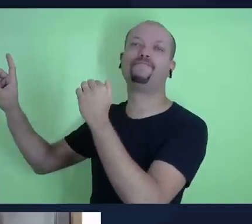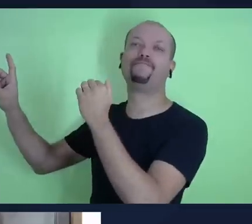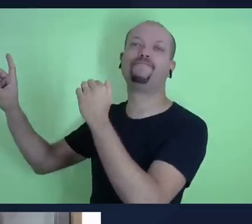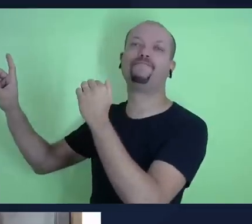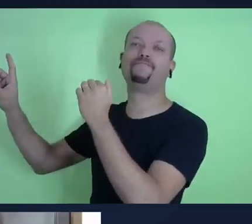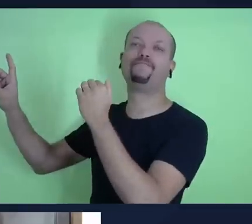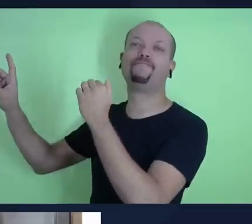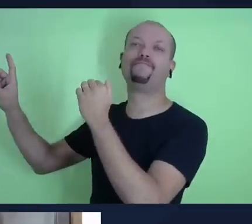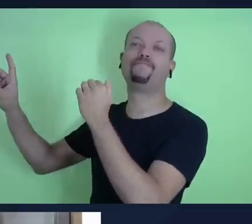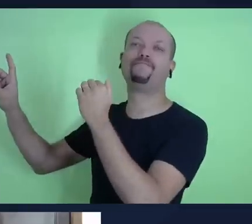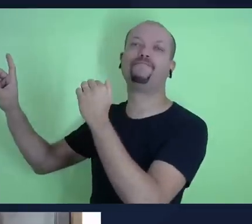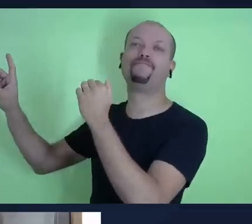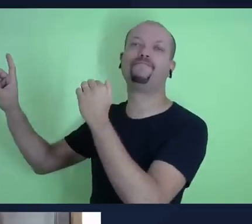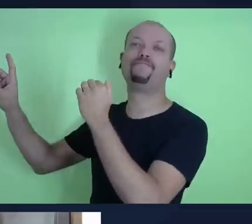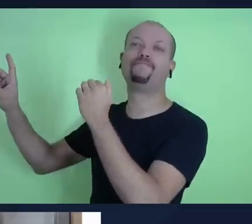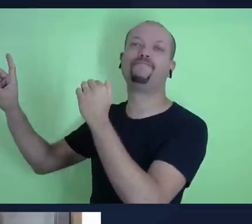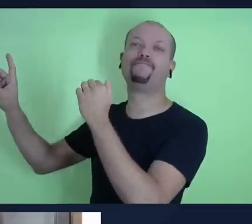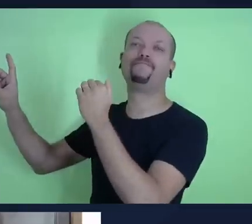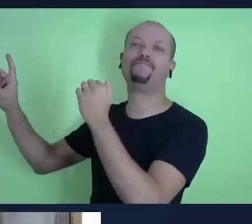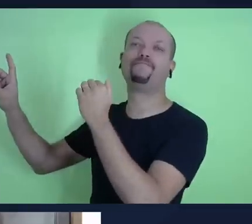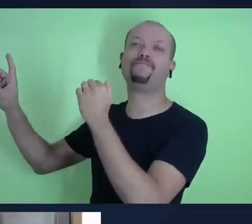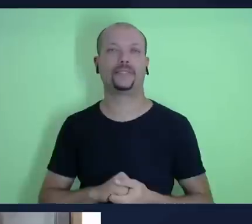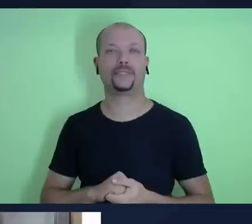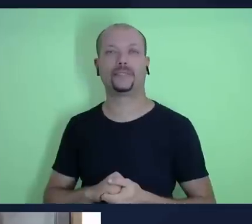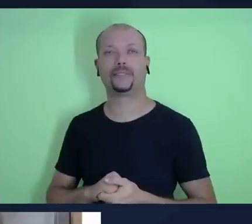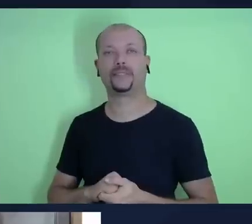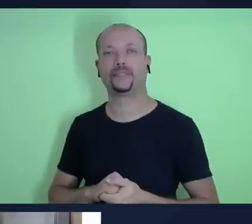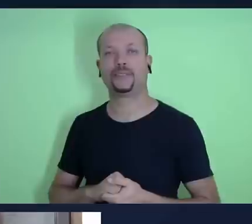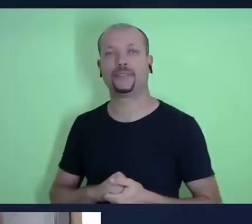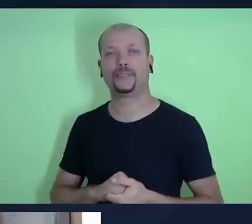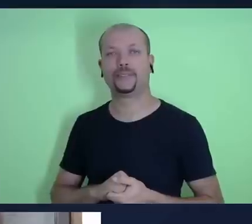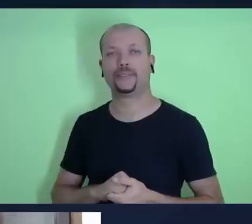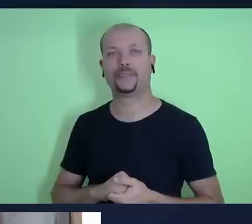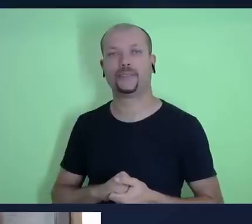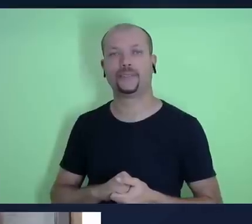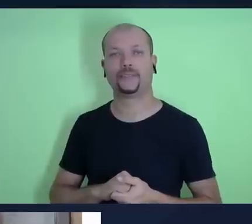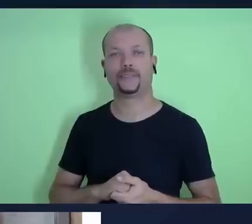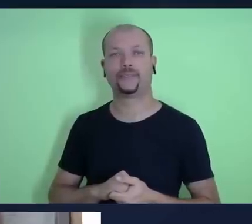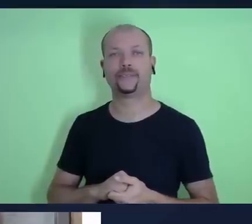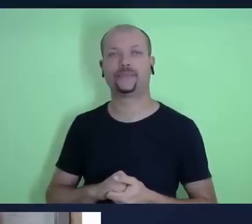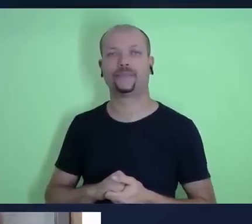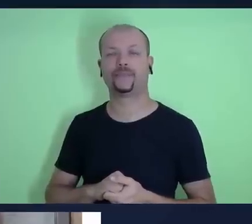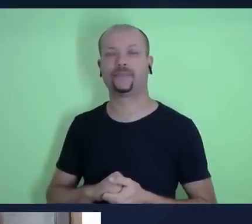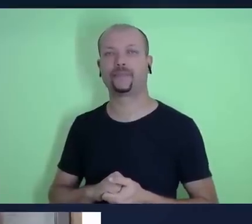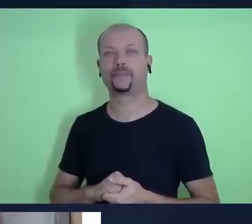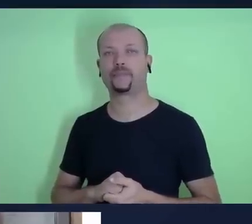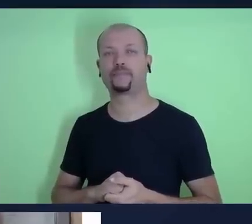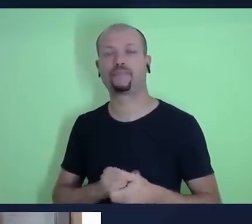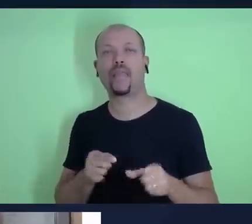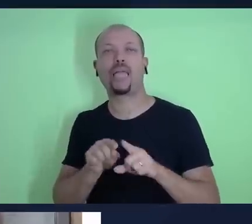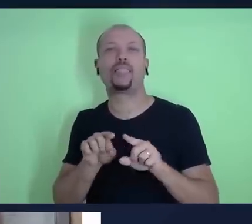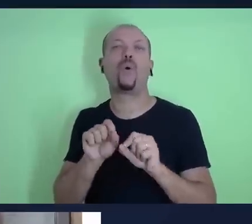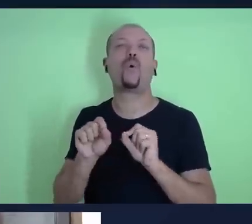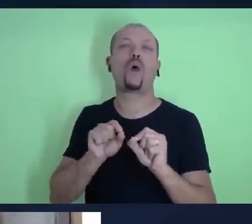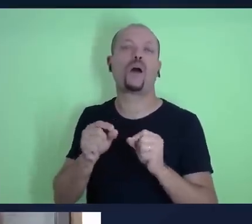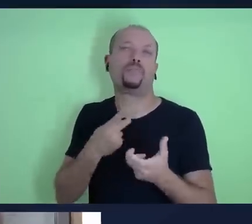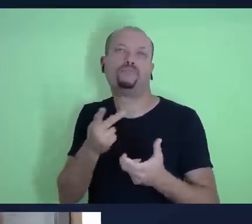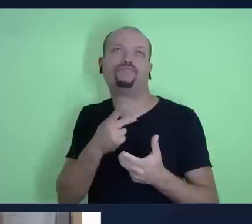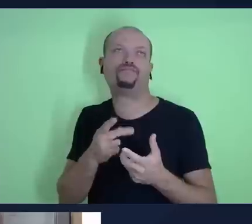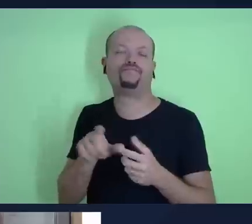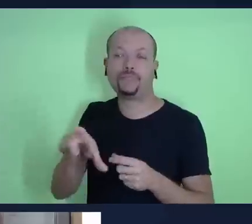ele. Agora, uma vez que a gente faz esse, a gente decide